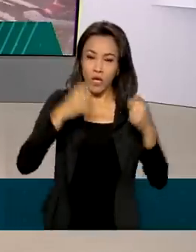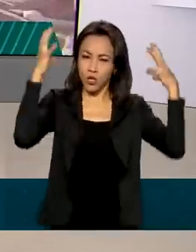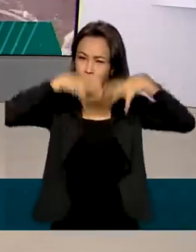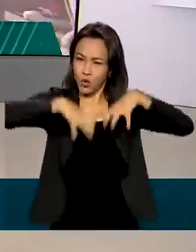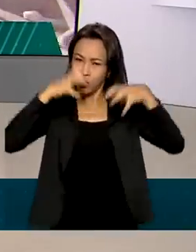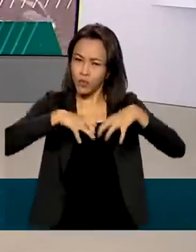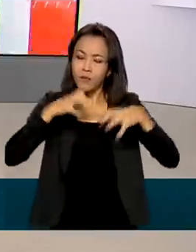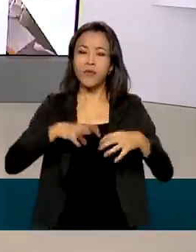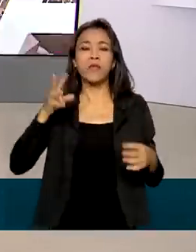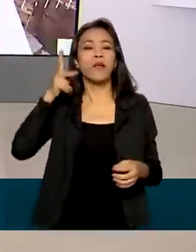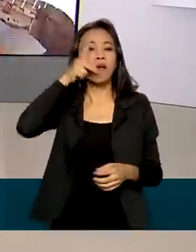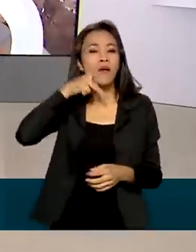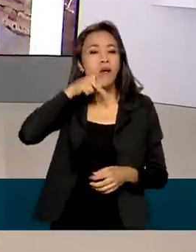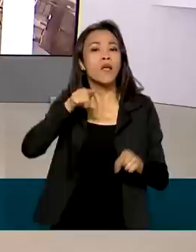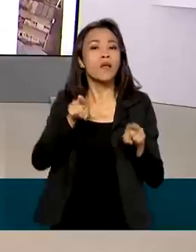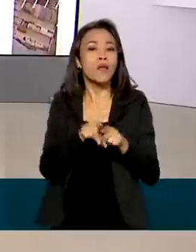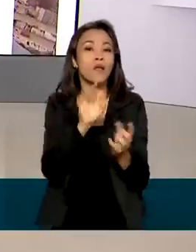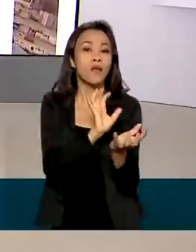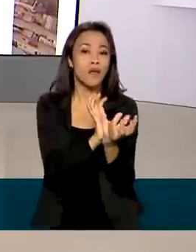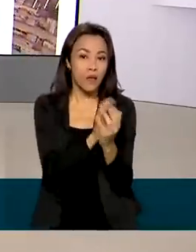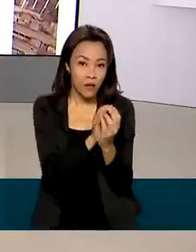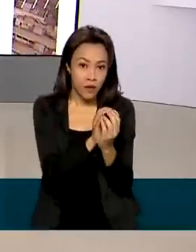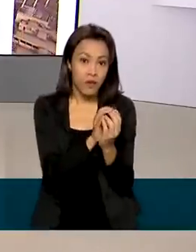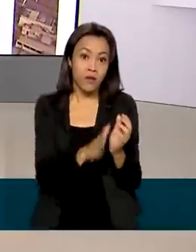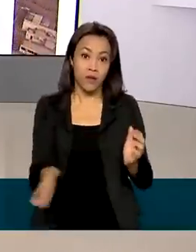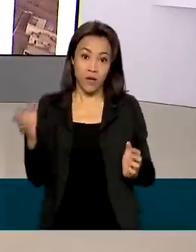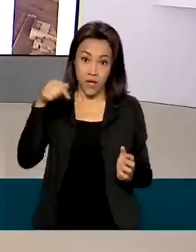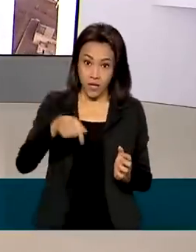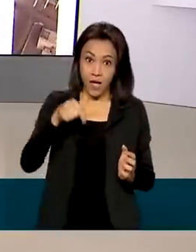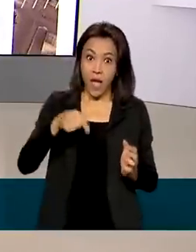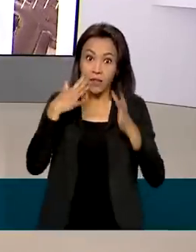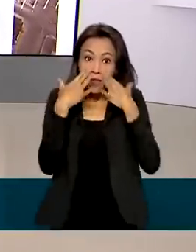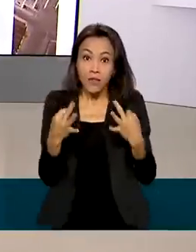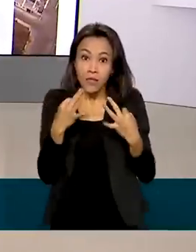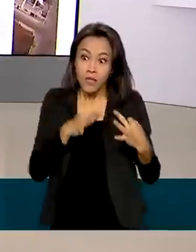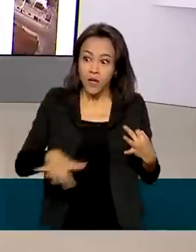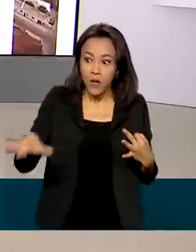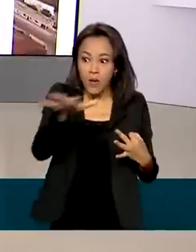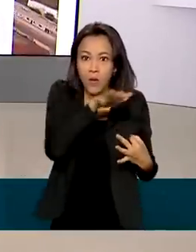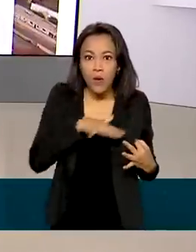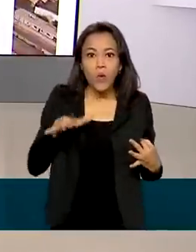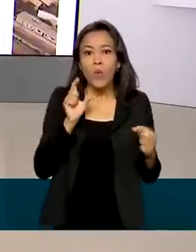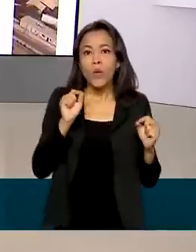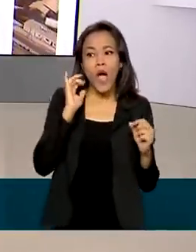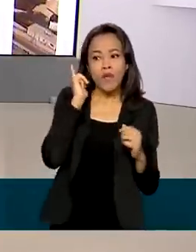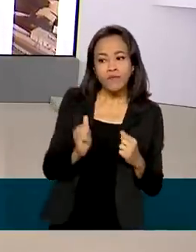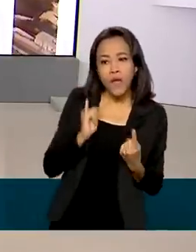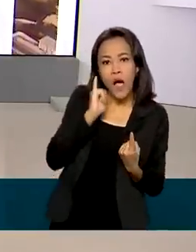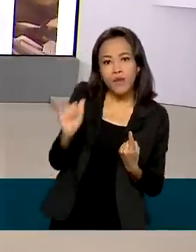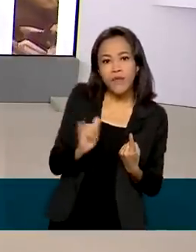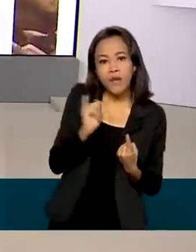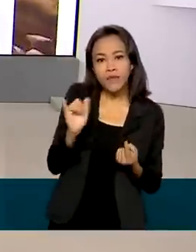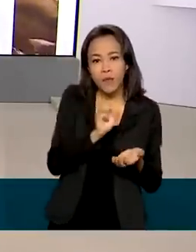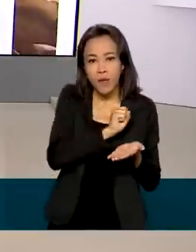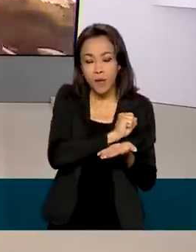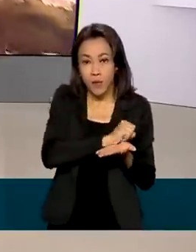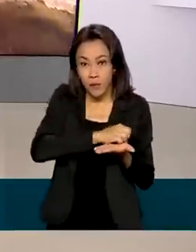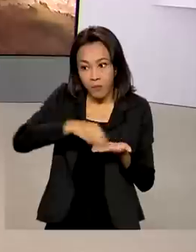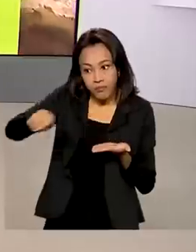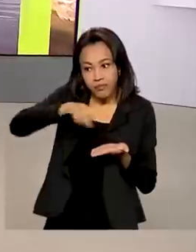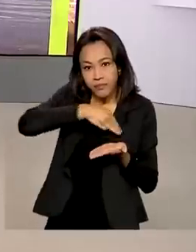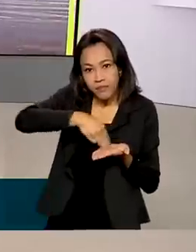Paraíba e Pernambuco. A orientação para os moradores das regiões afetadas é ficar atento aos alertas enviados por meio de SMS.